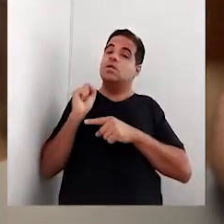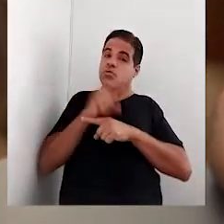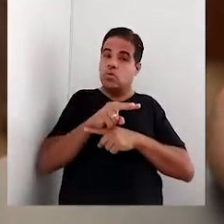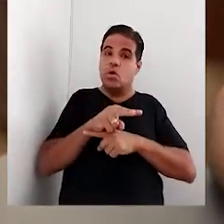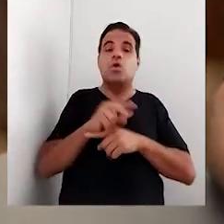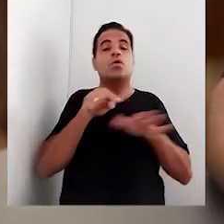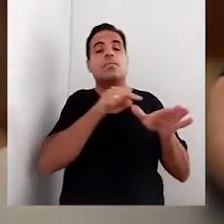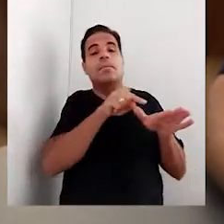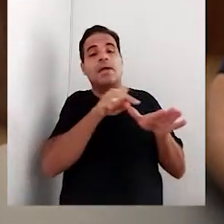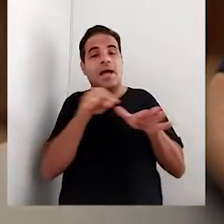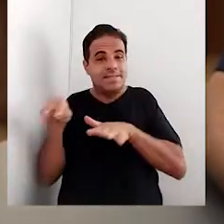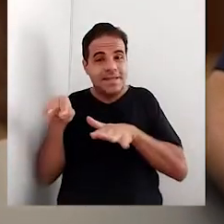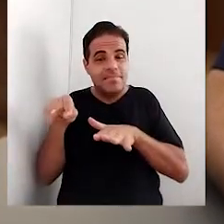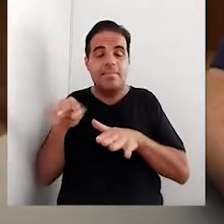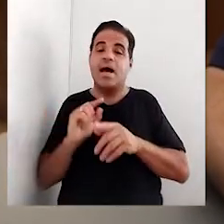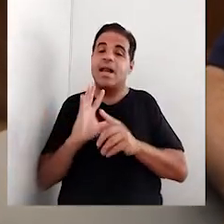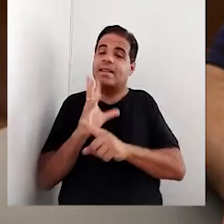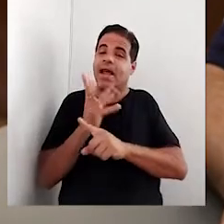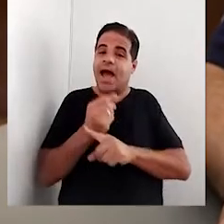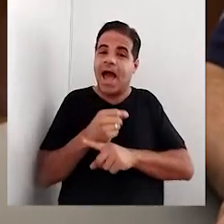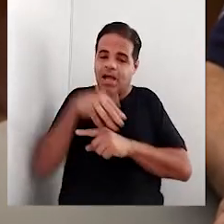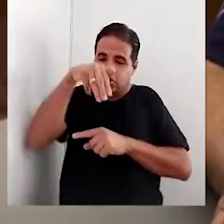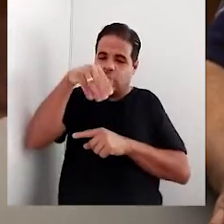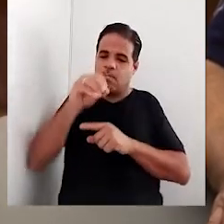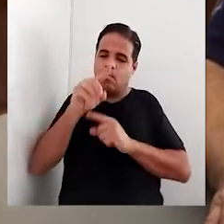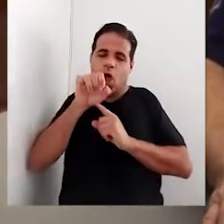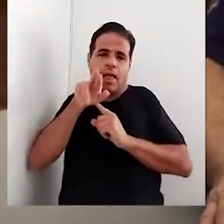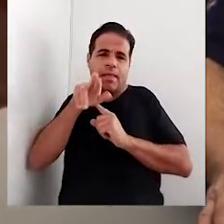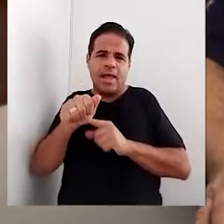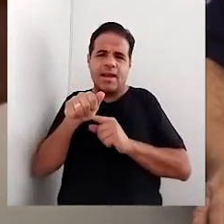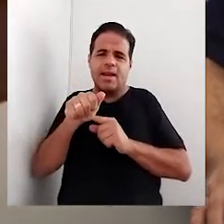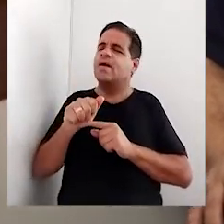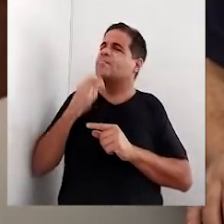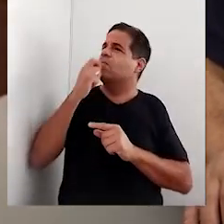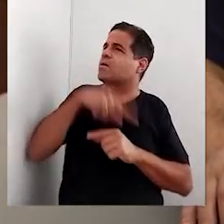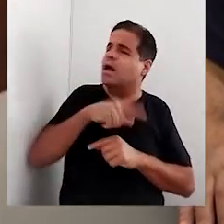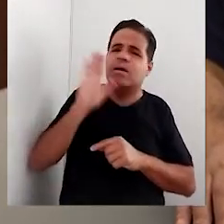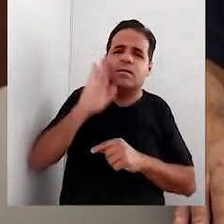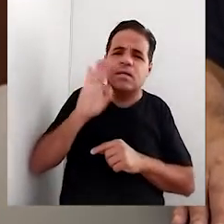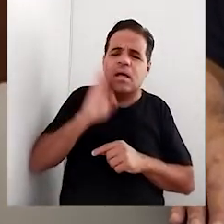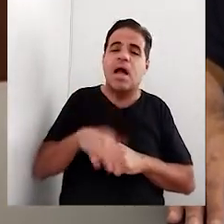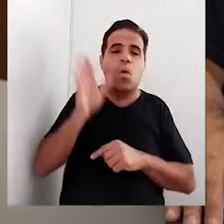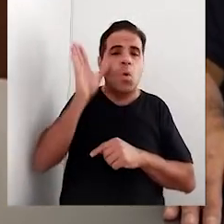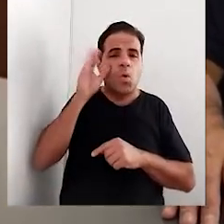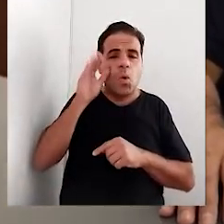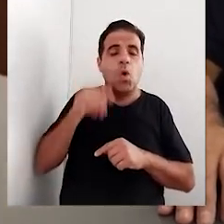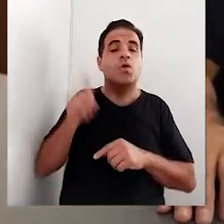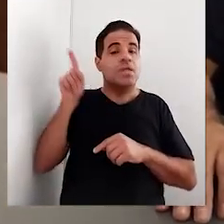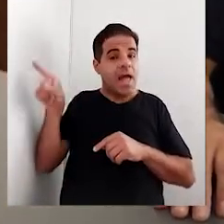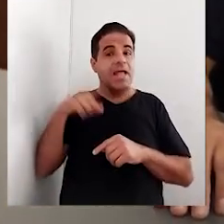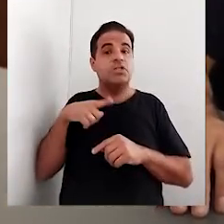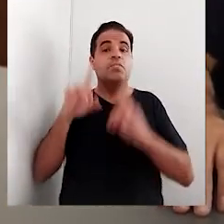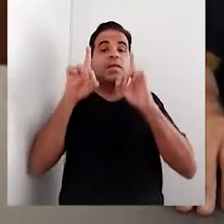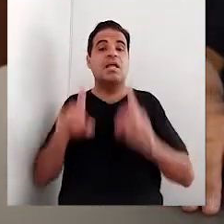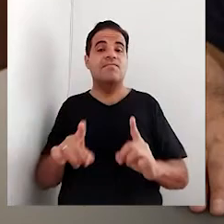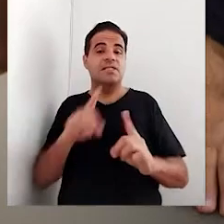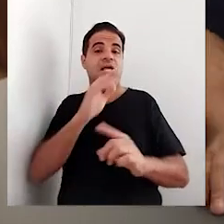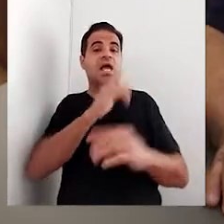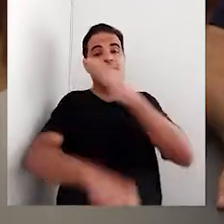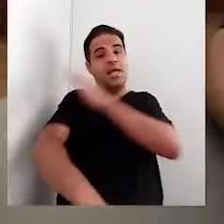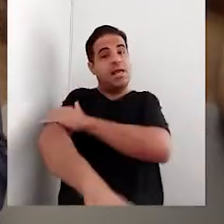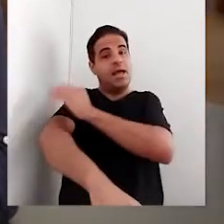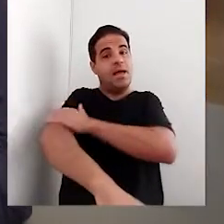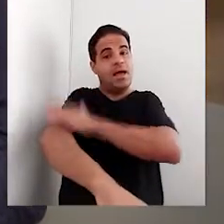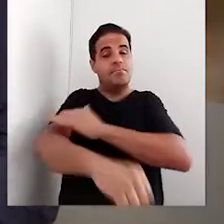famosa Semana de Arte Moderna. Sabe o que era mais curioso? Anitta pintava com a mão esquerda, pois tinha uma deficiência na mão direita.